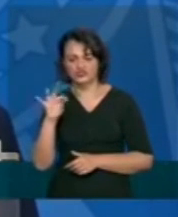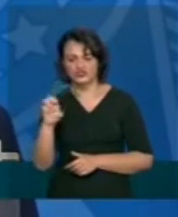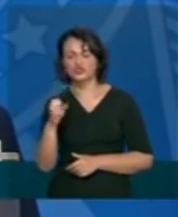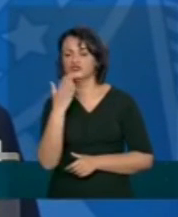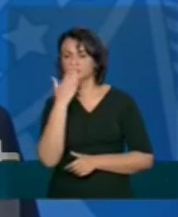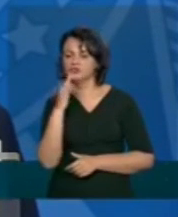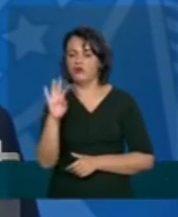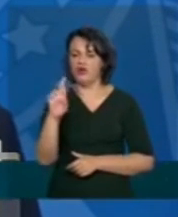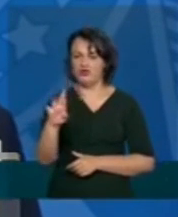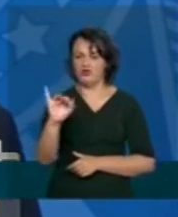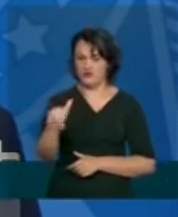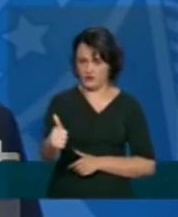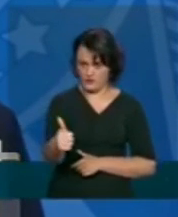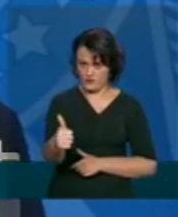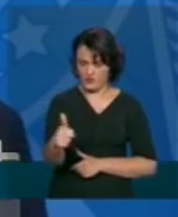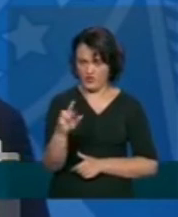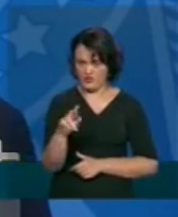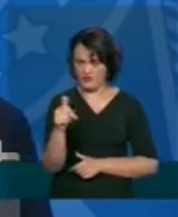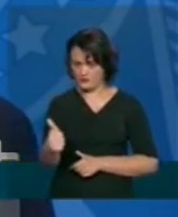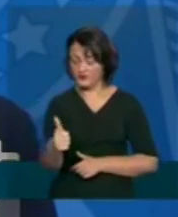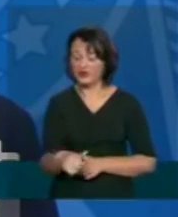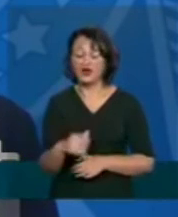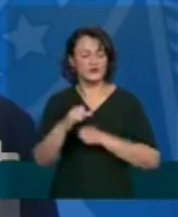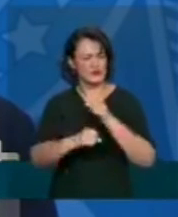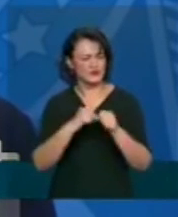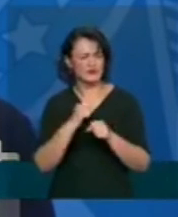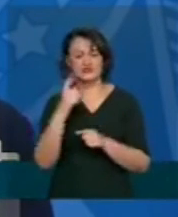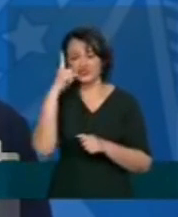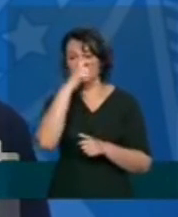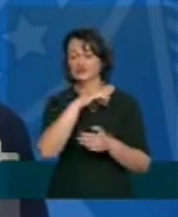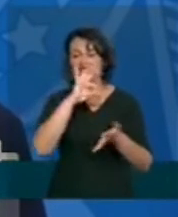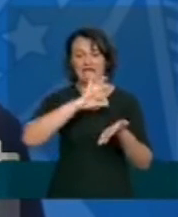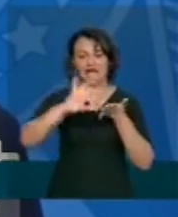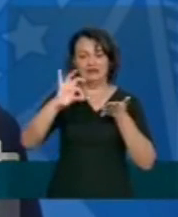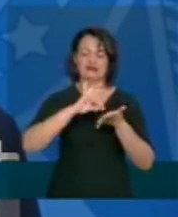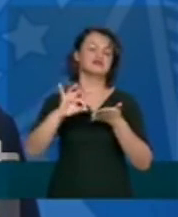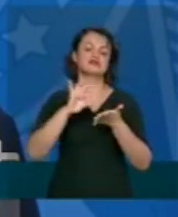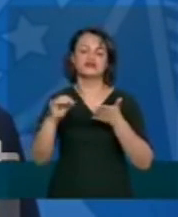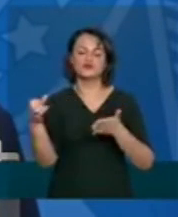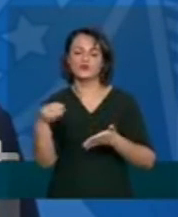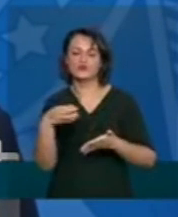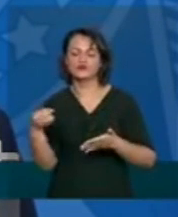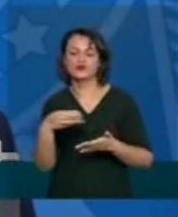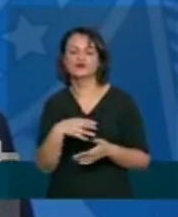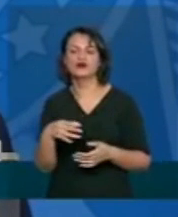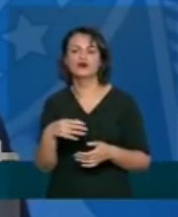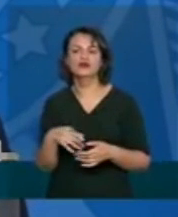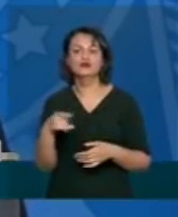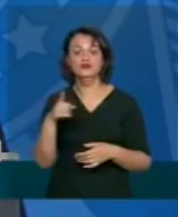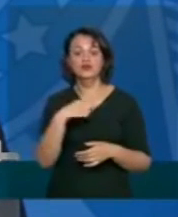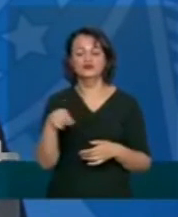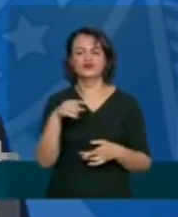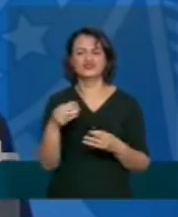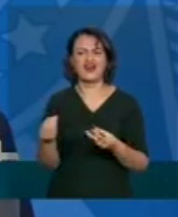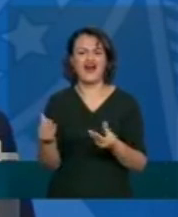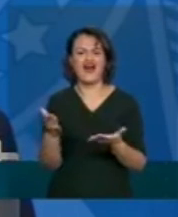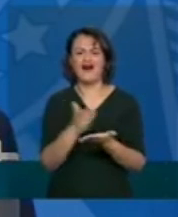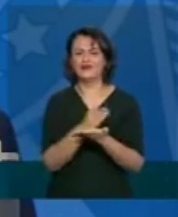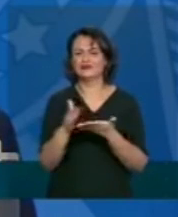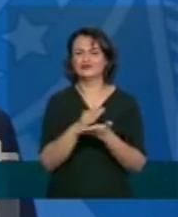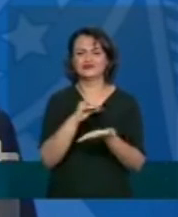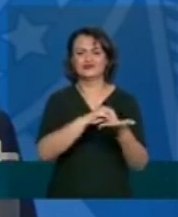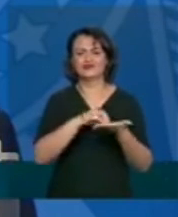nós temos todos os anos uma dificuldade no cadastro inicial desses residentes e temos inconsistência no